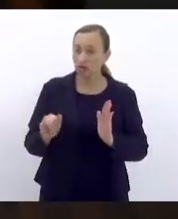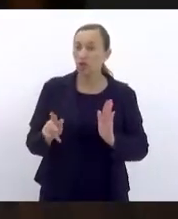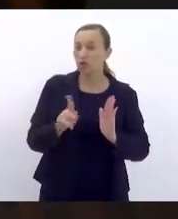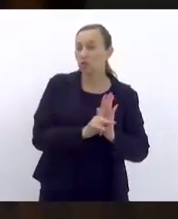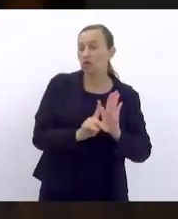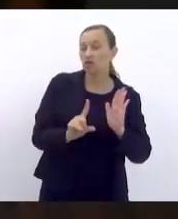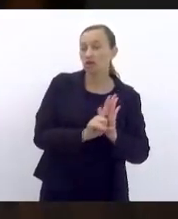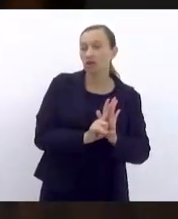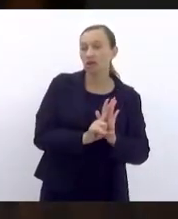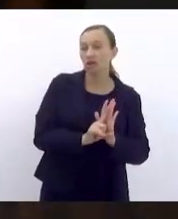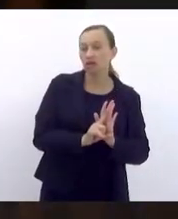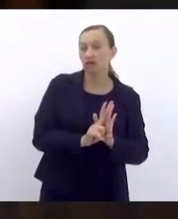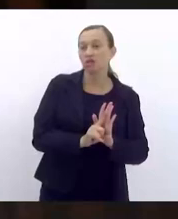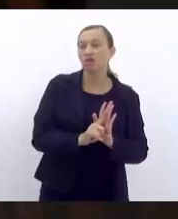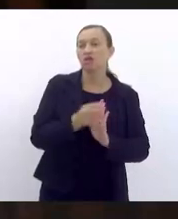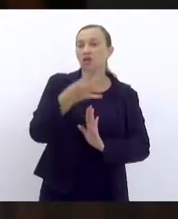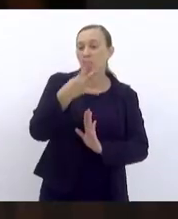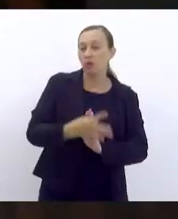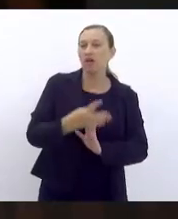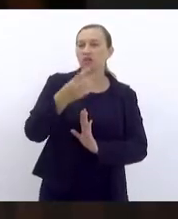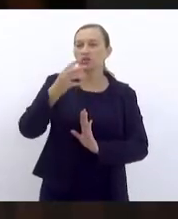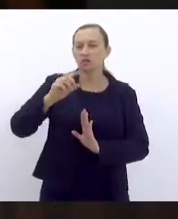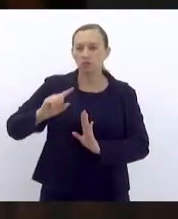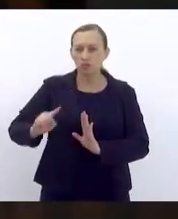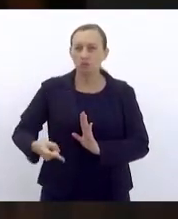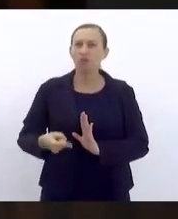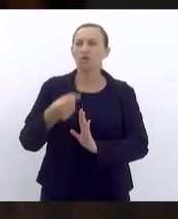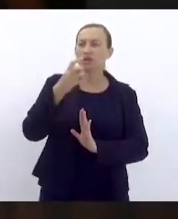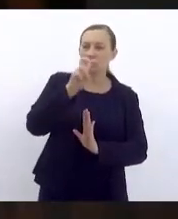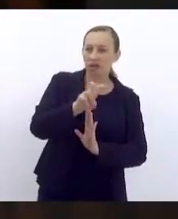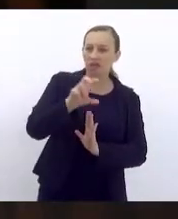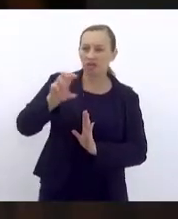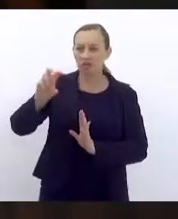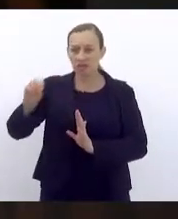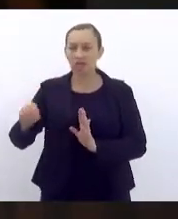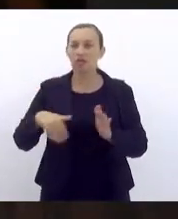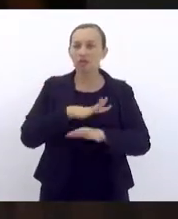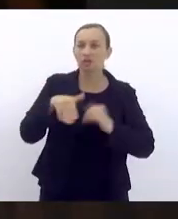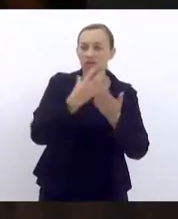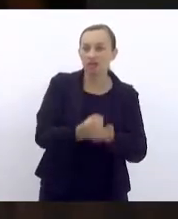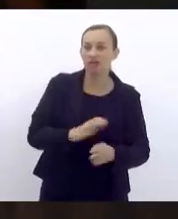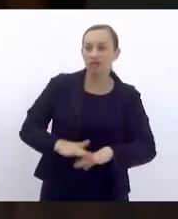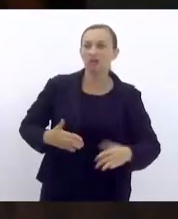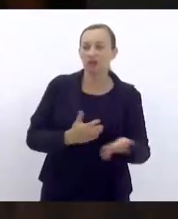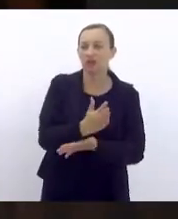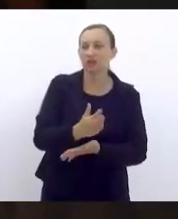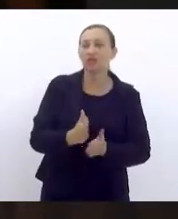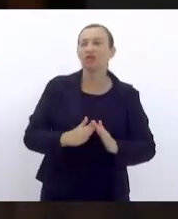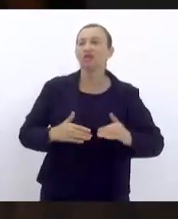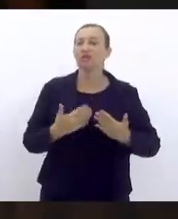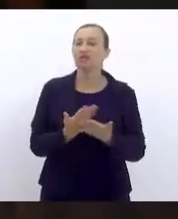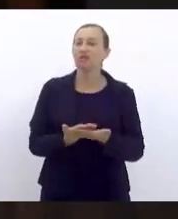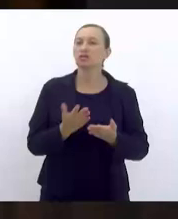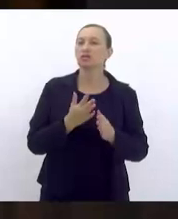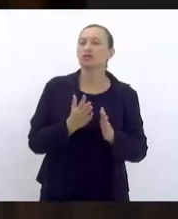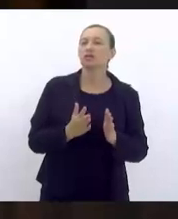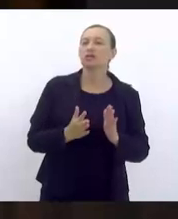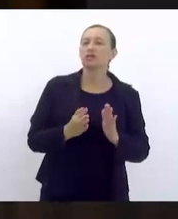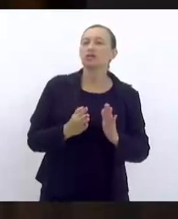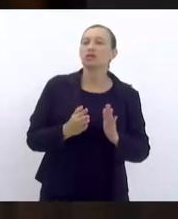projeto de lei número 4.505 senhores que aprovam permanecer como estão aprovado há sobre a mesa